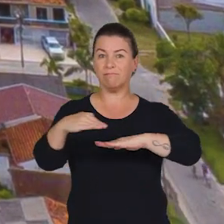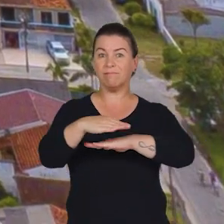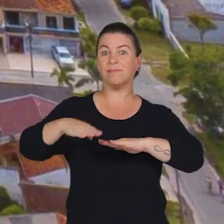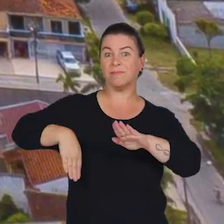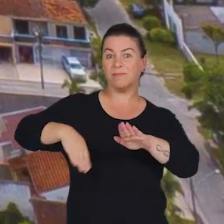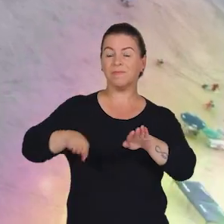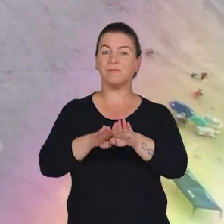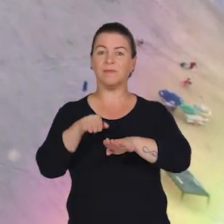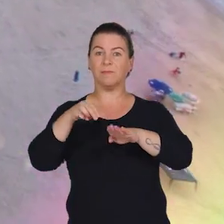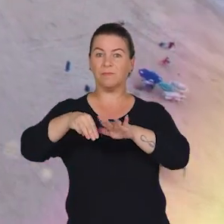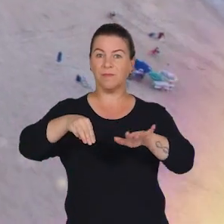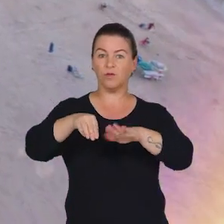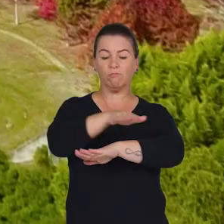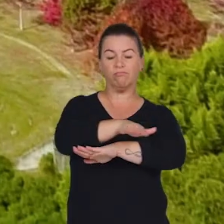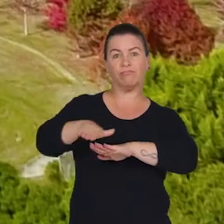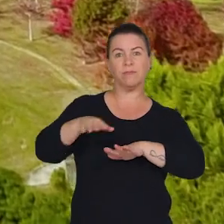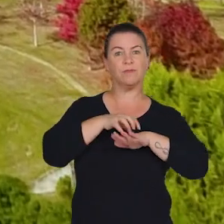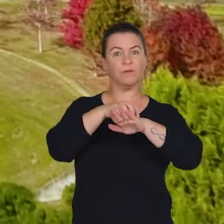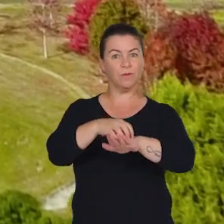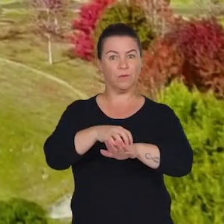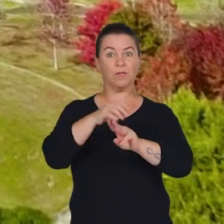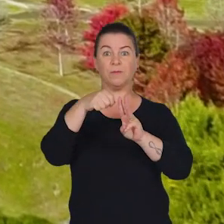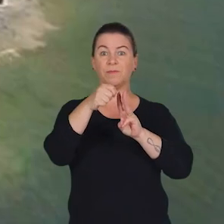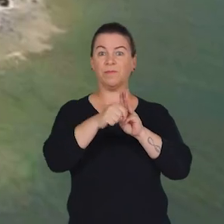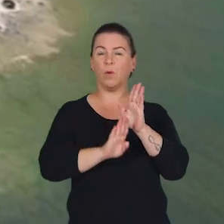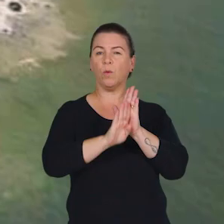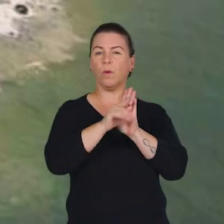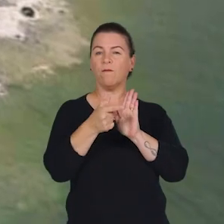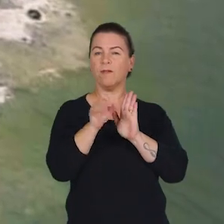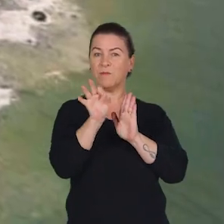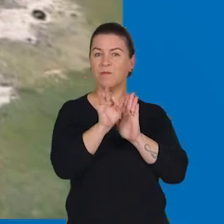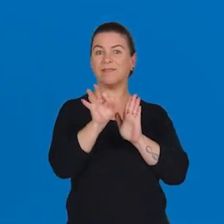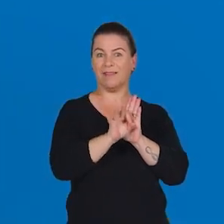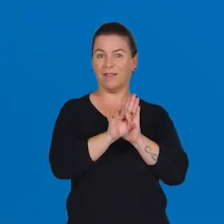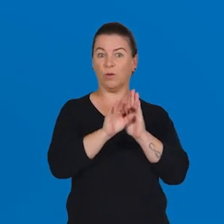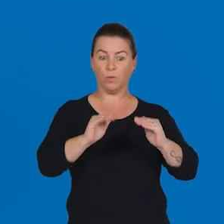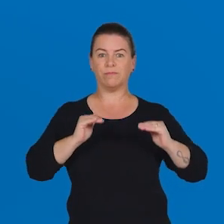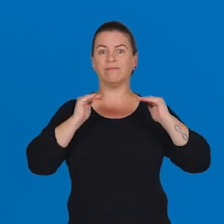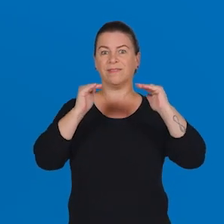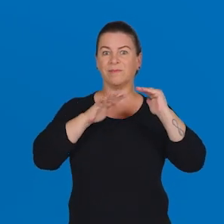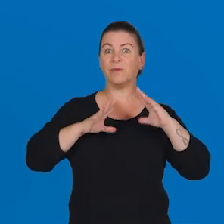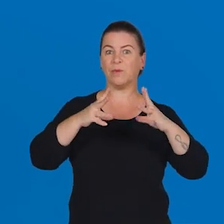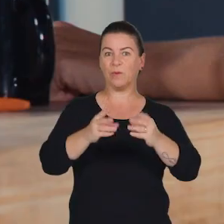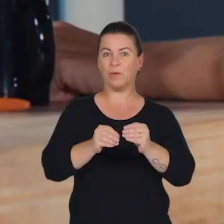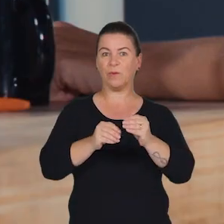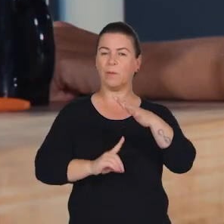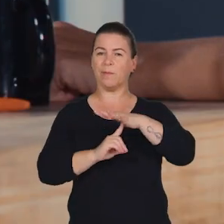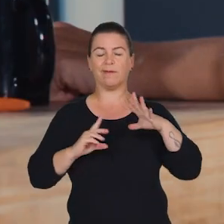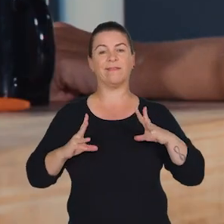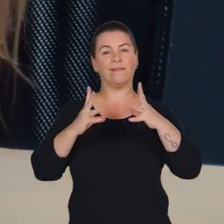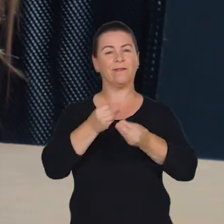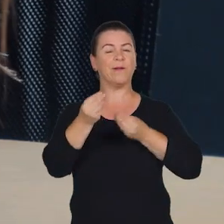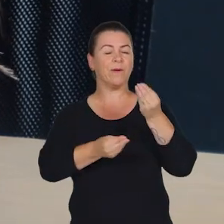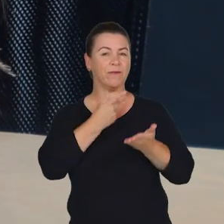rodovias de acesso às praias e a nova Orla de Matinhos. O turismo no primeiro bimestre cresceu 20% no estado, acima da média nacional, hein? Paraná